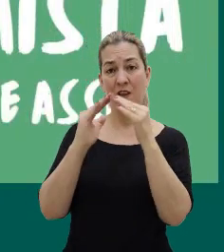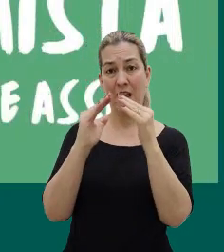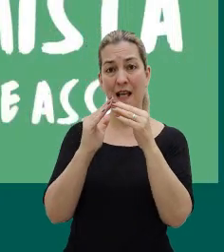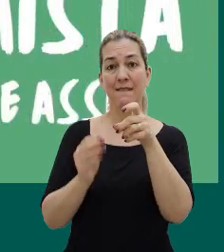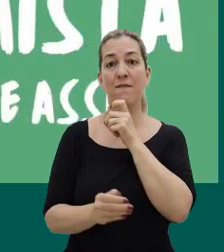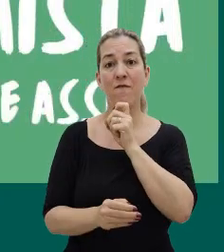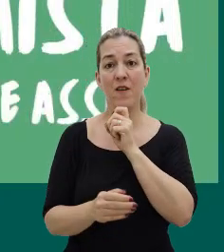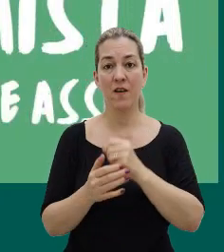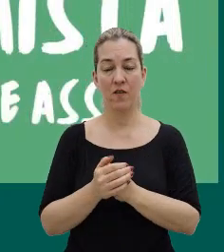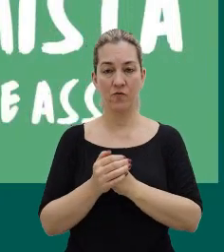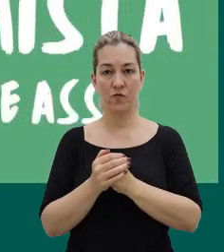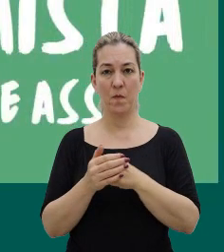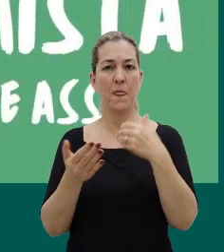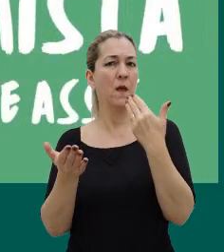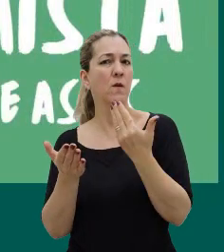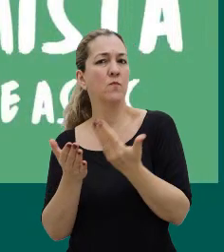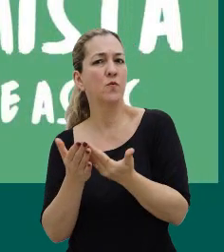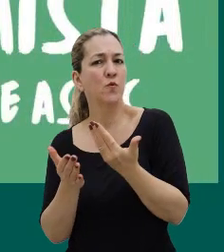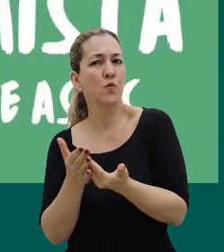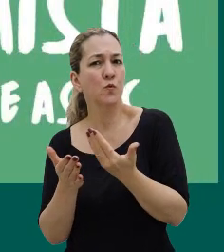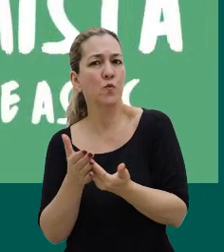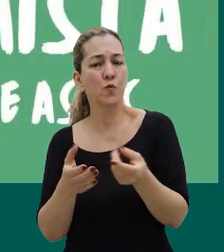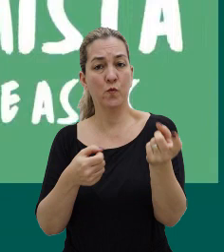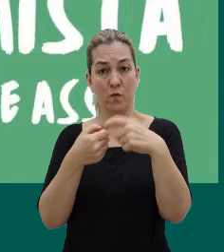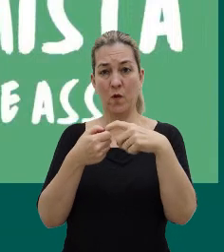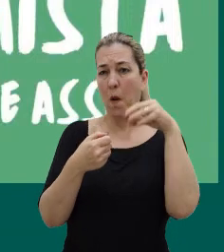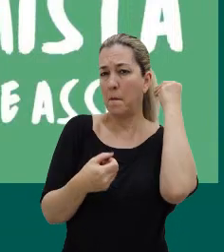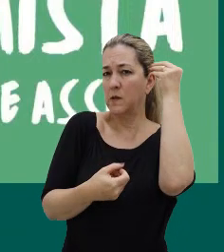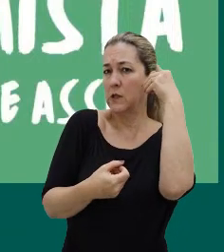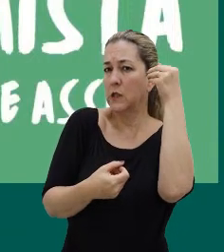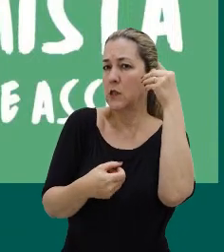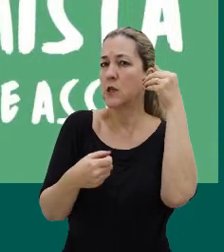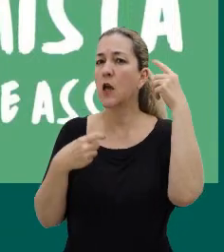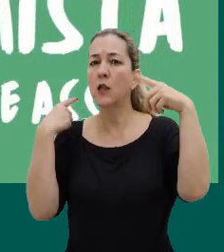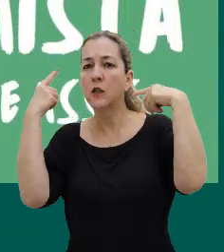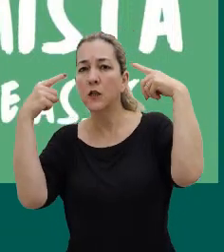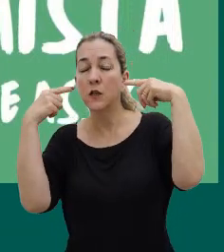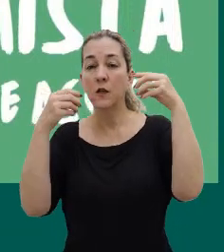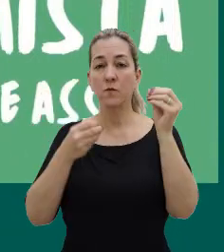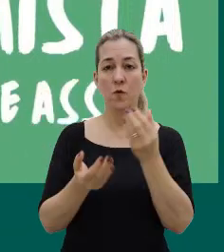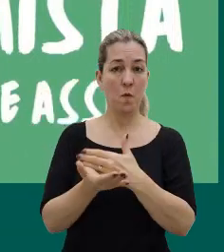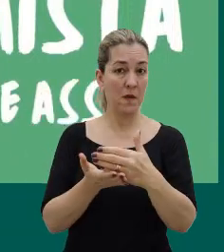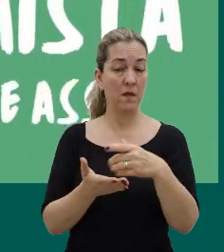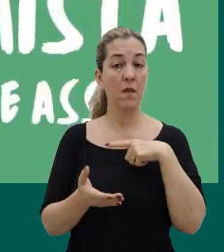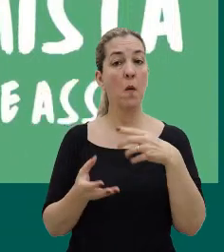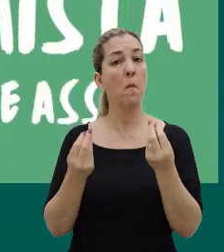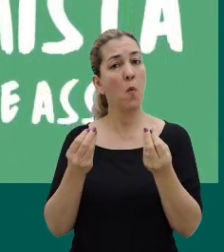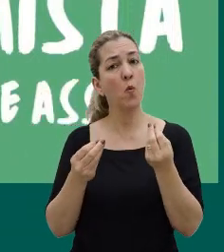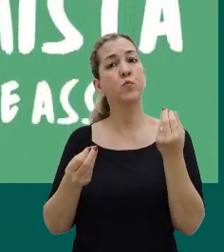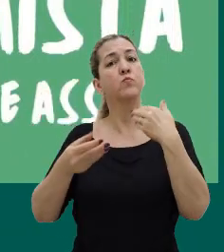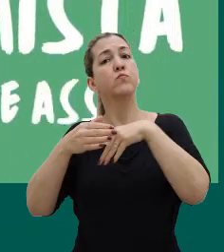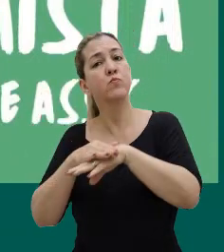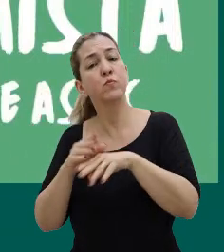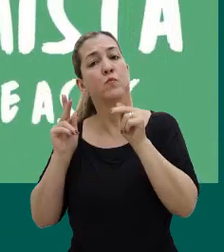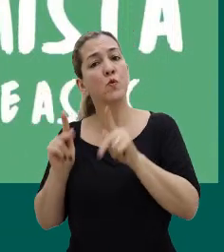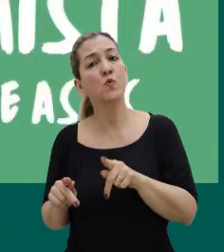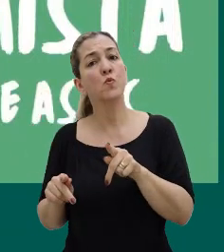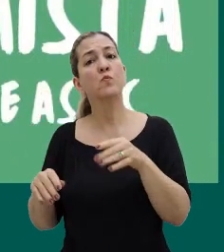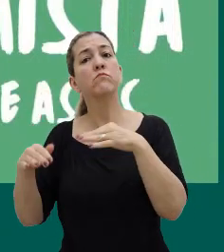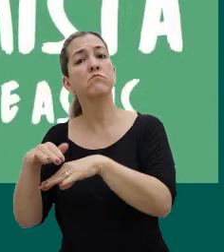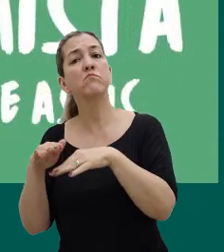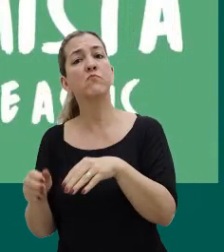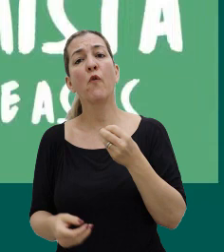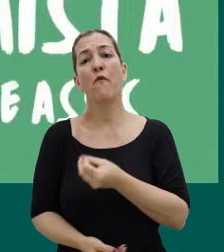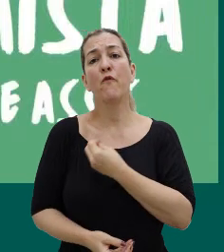Tão empenhado em seus estudos voltados para a psiquiatria, Simão começa a ter muitos internos que